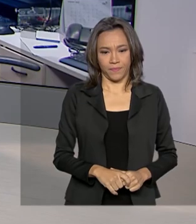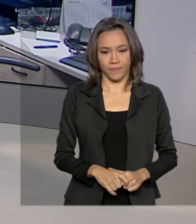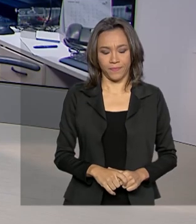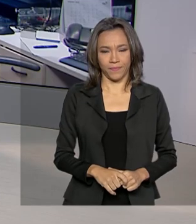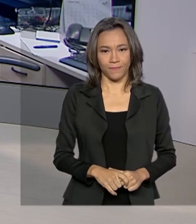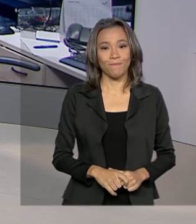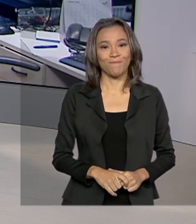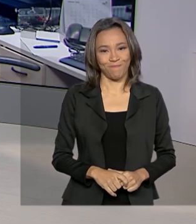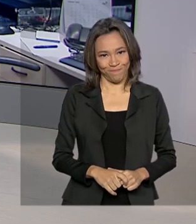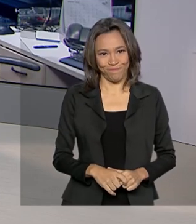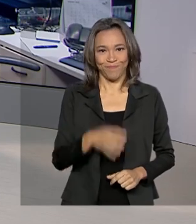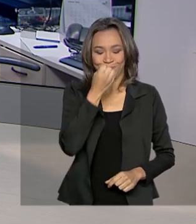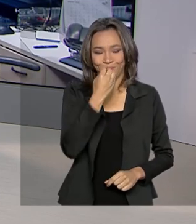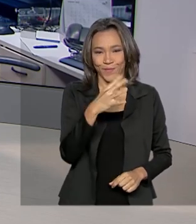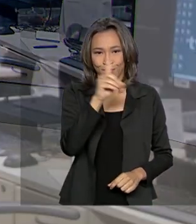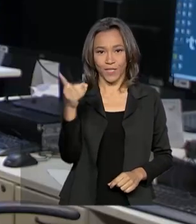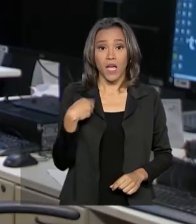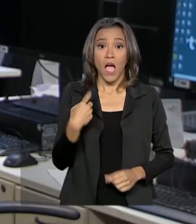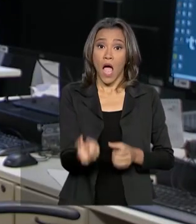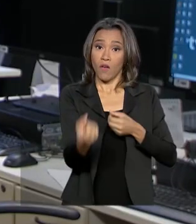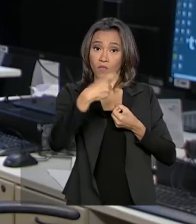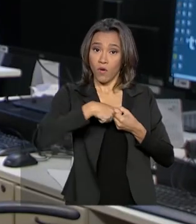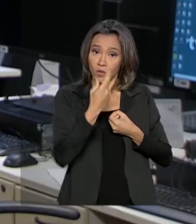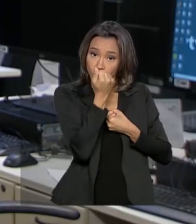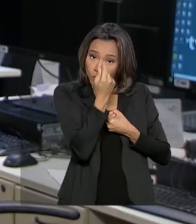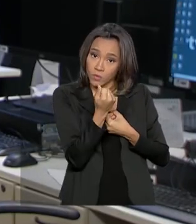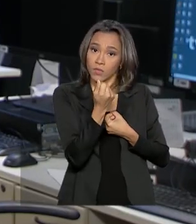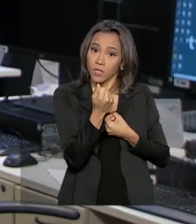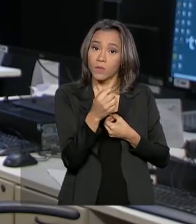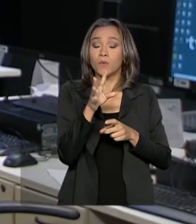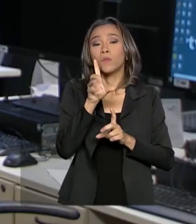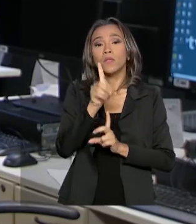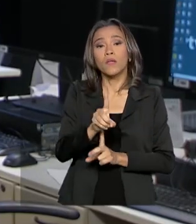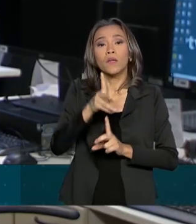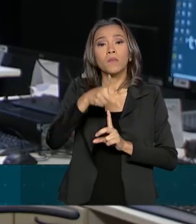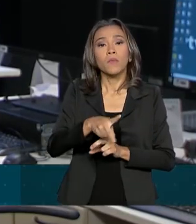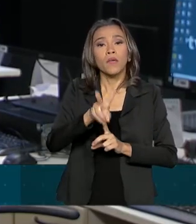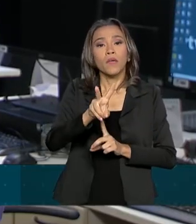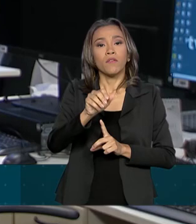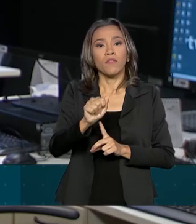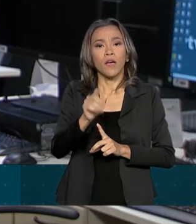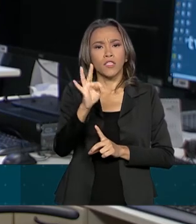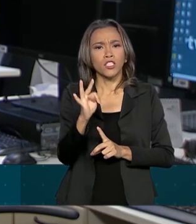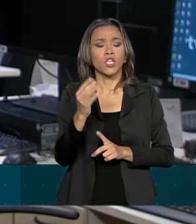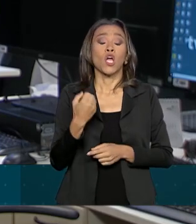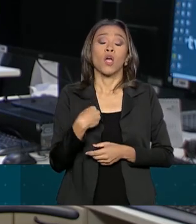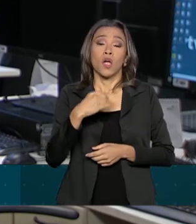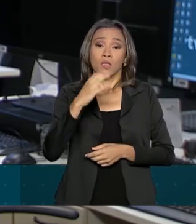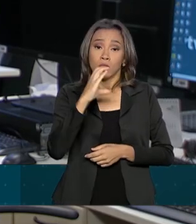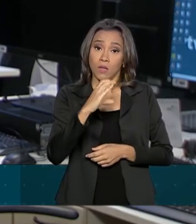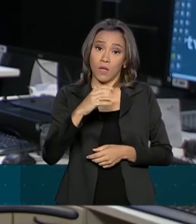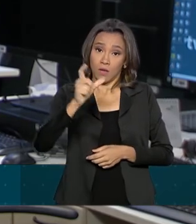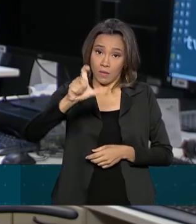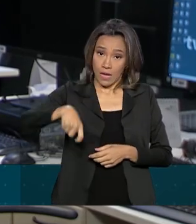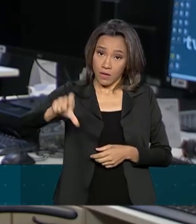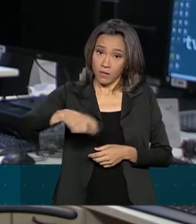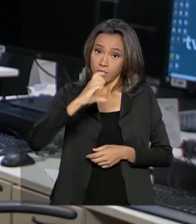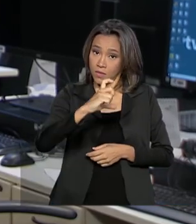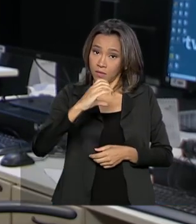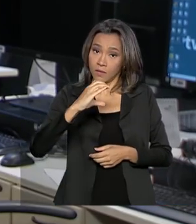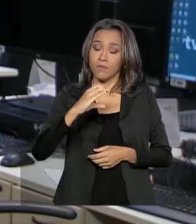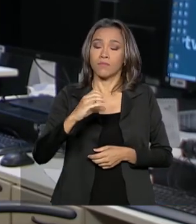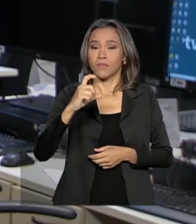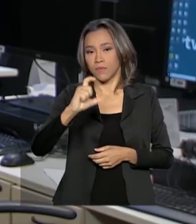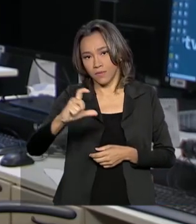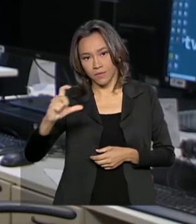Bom dia, Renata. O ressarcimento com a diferença de valores será feito na conta corrente ou conta poupança do proprietário do veículo